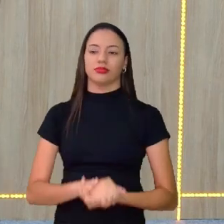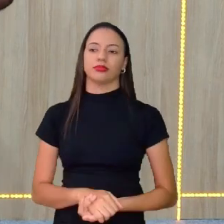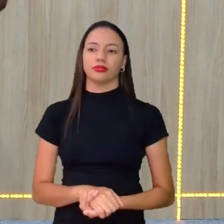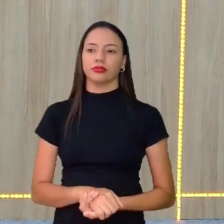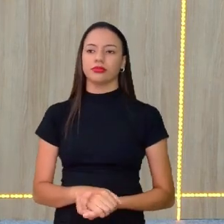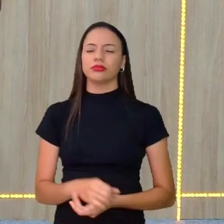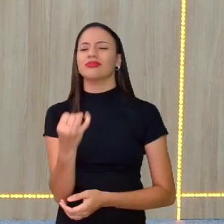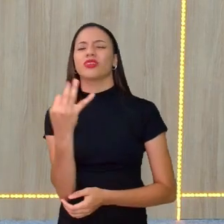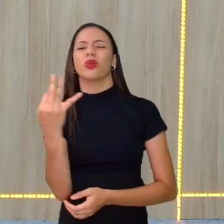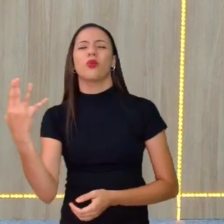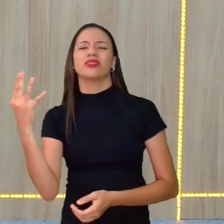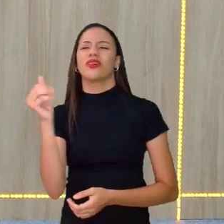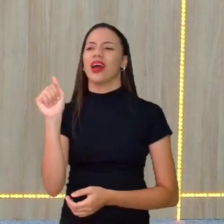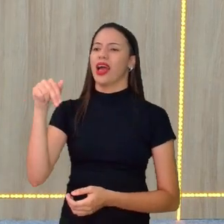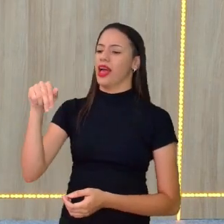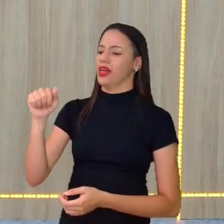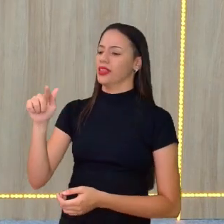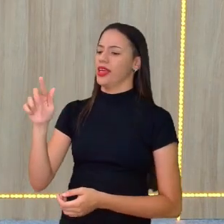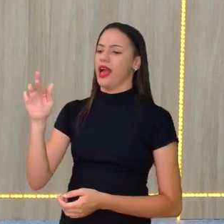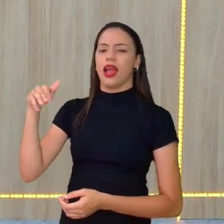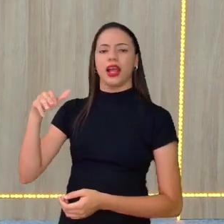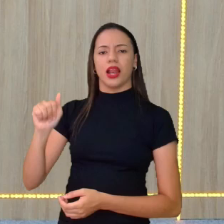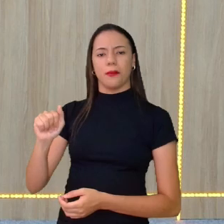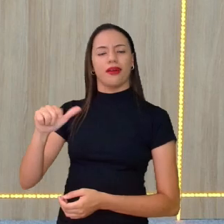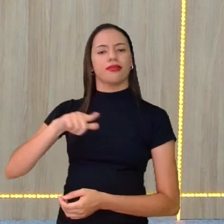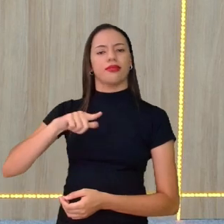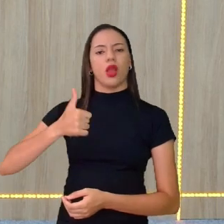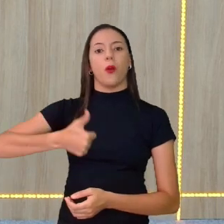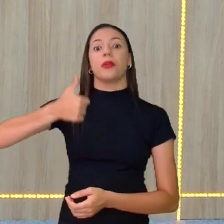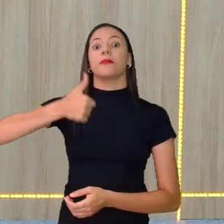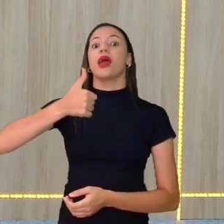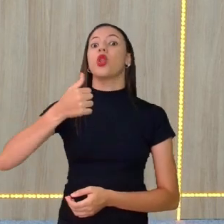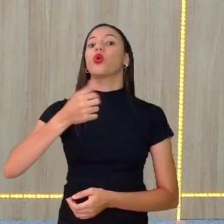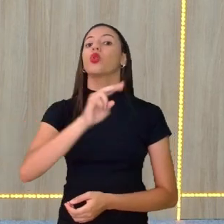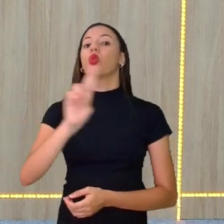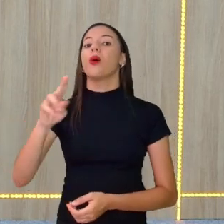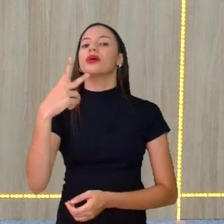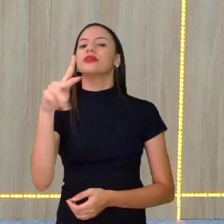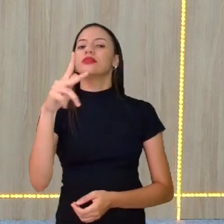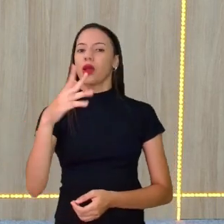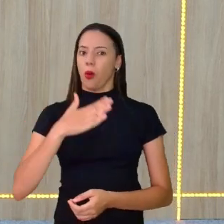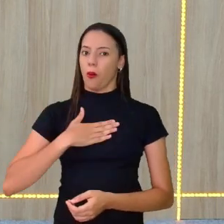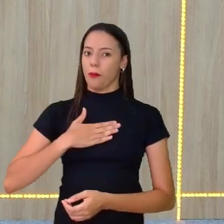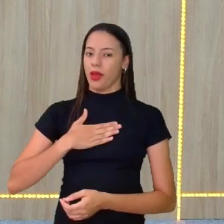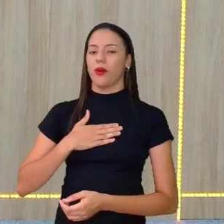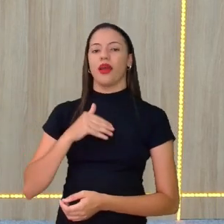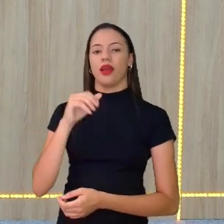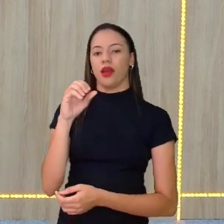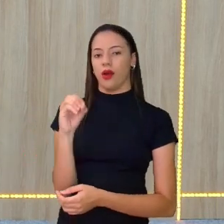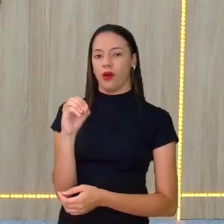Quantos anagramas tem o seu primeiro nome? O meu já disse que é Odra C.